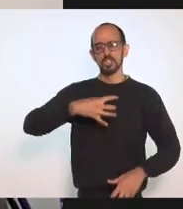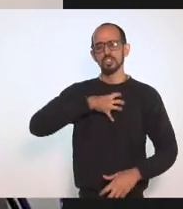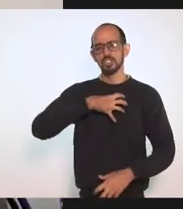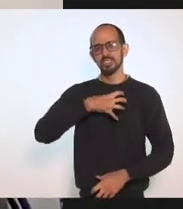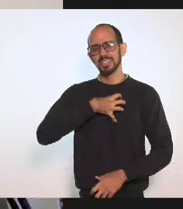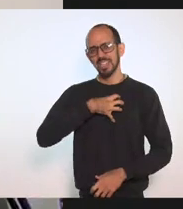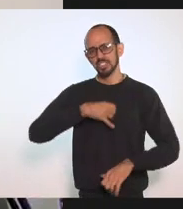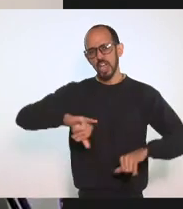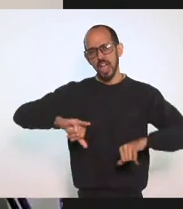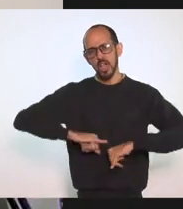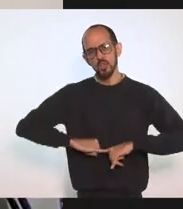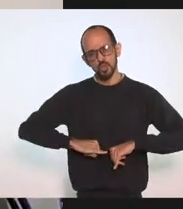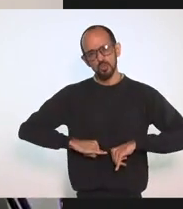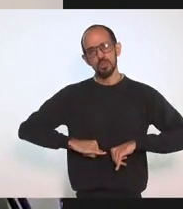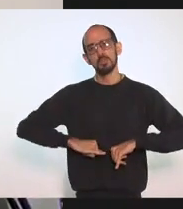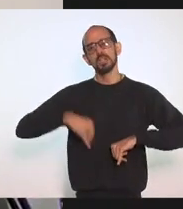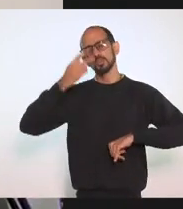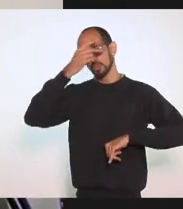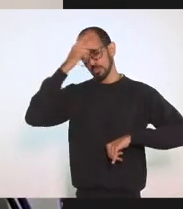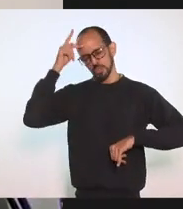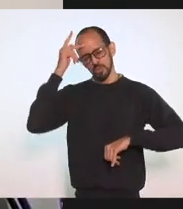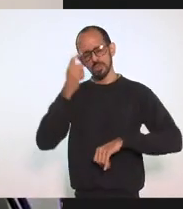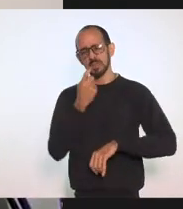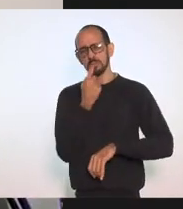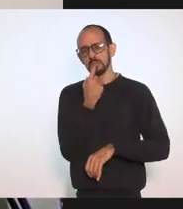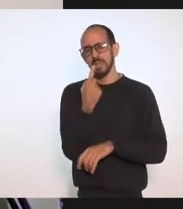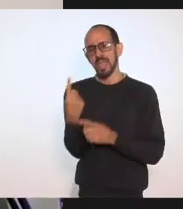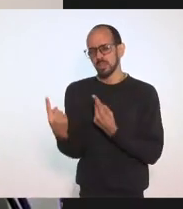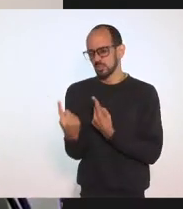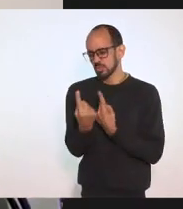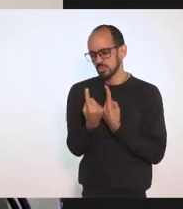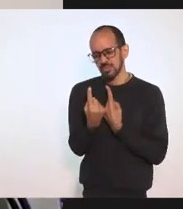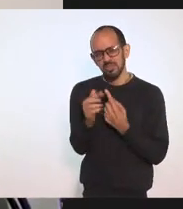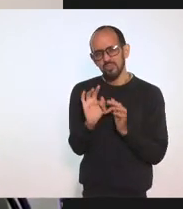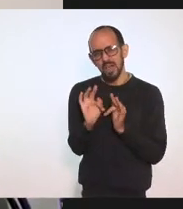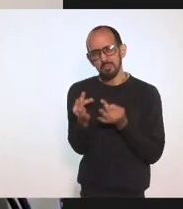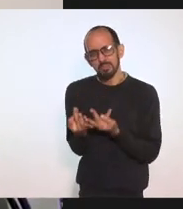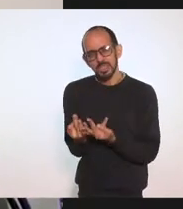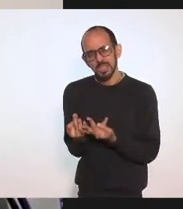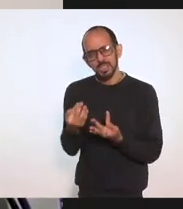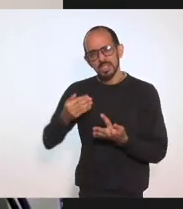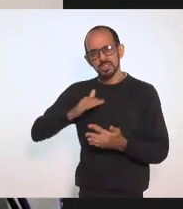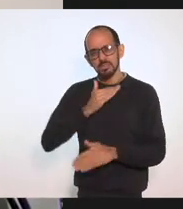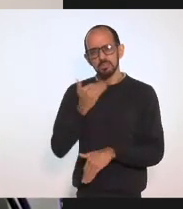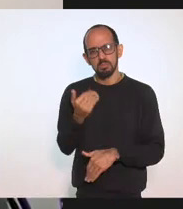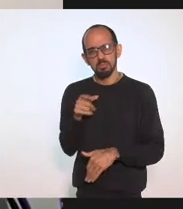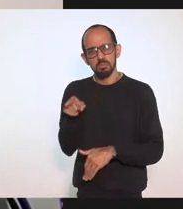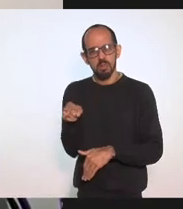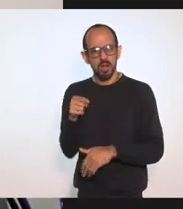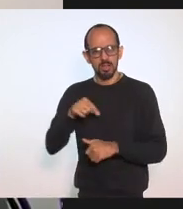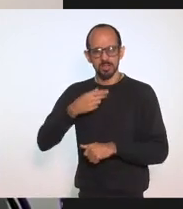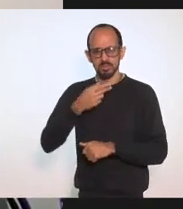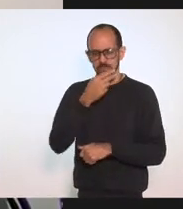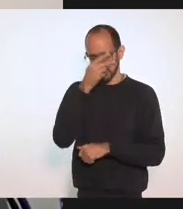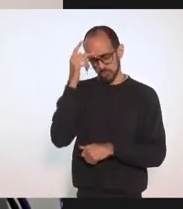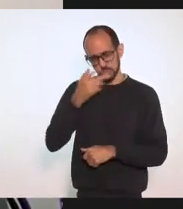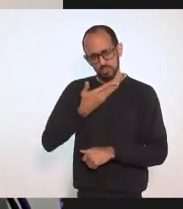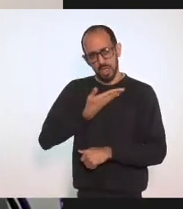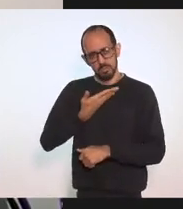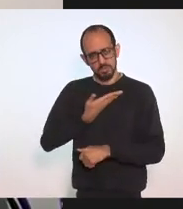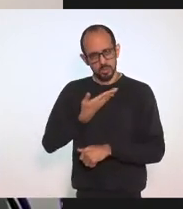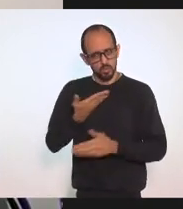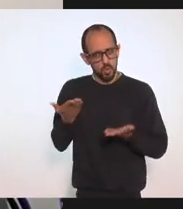De pessoas próximas De famílias Com a perda De seus entes queridos Hoje